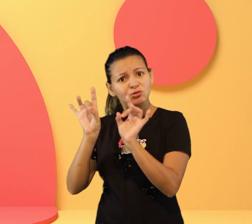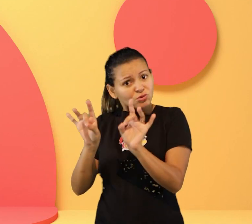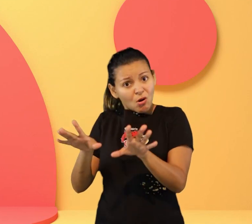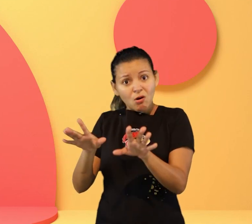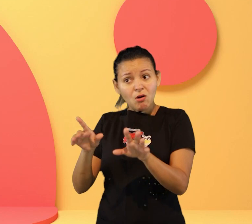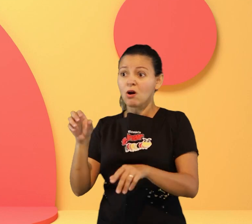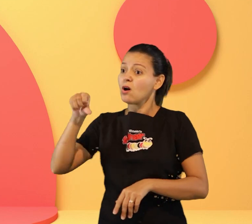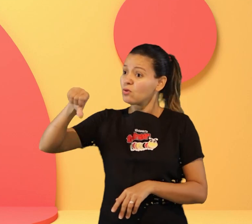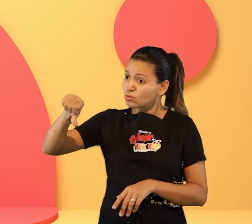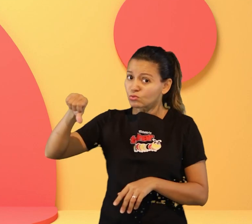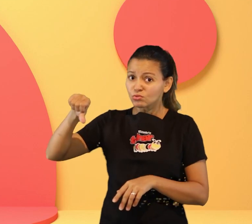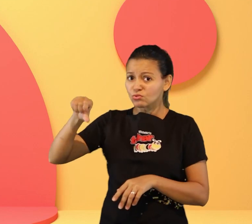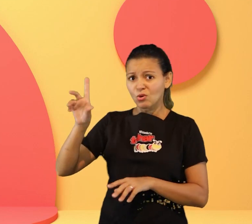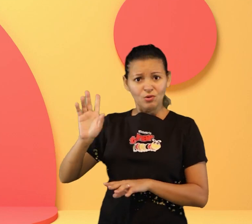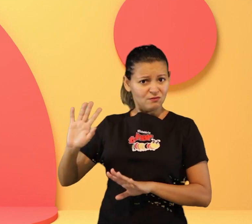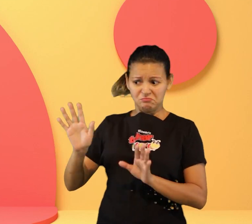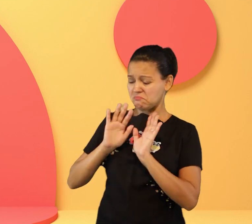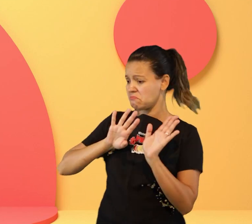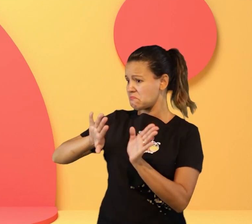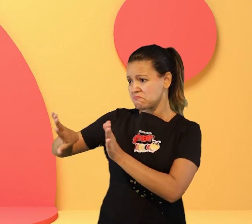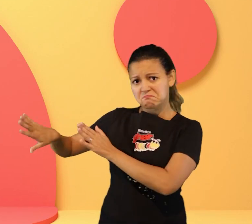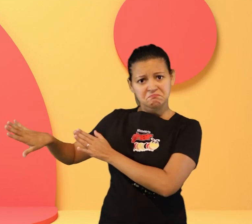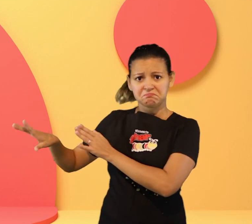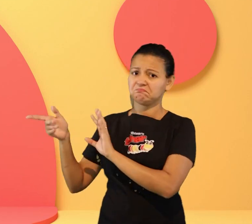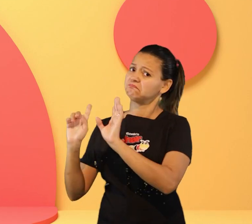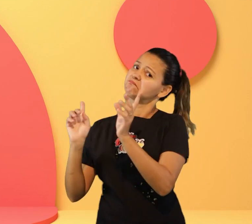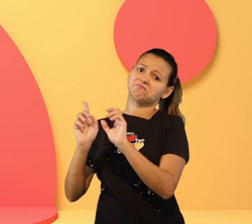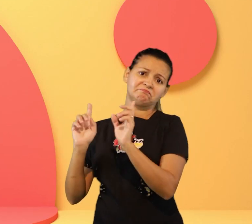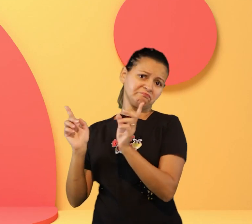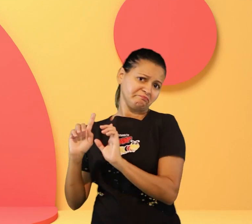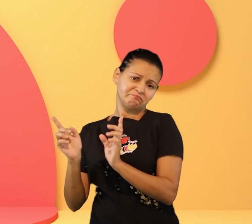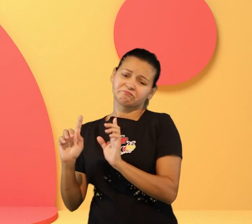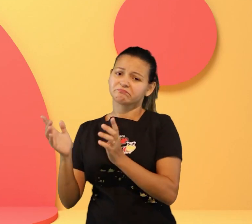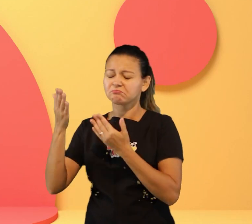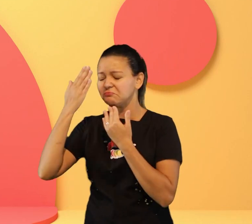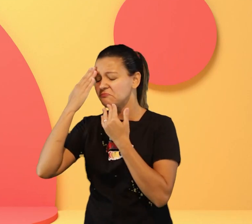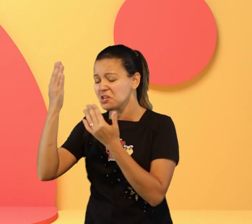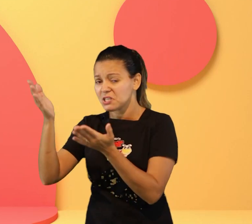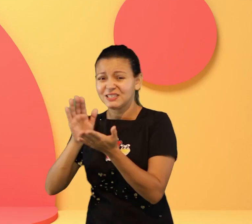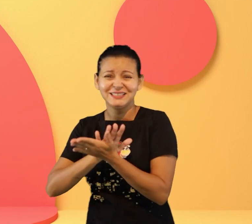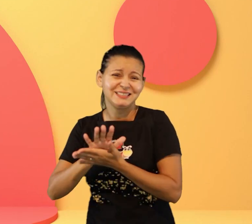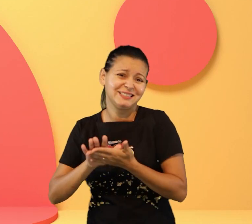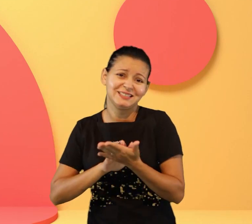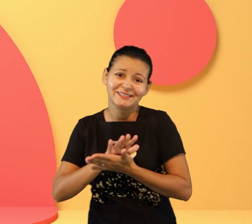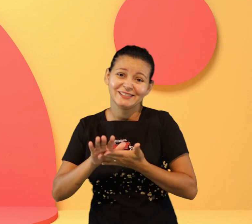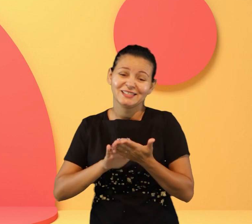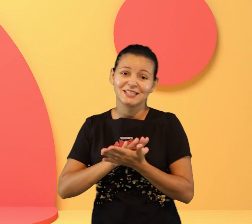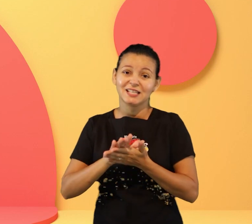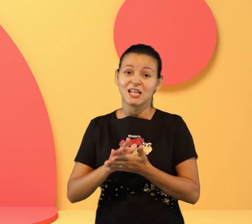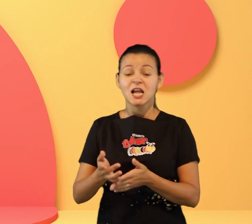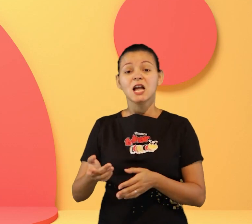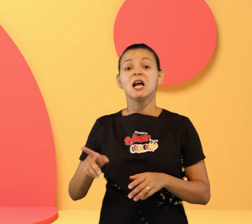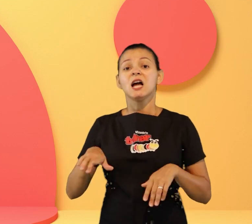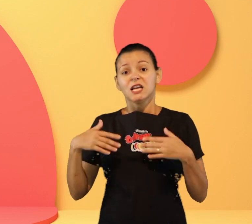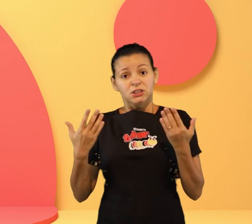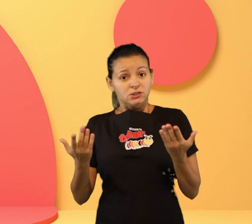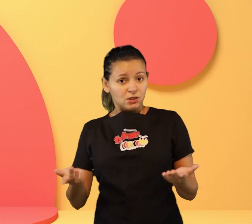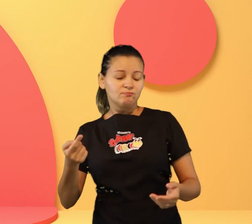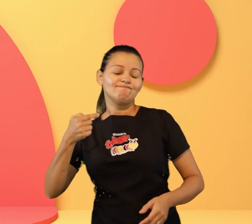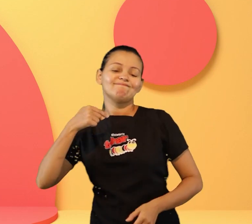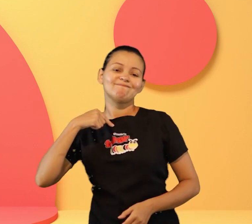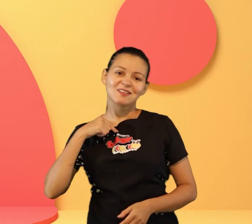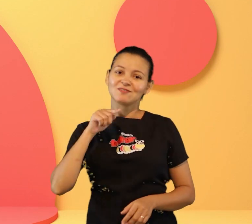casa da nossa família por aquilo pela salvação que está aí na casa de vocês que está aqui comigo né?